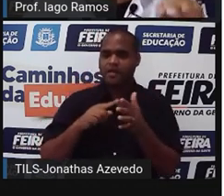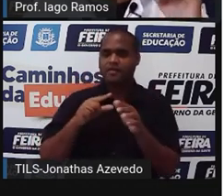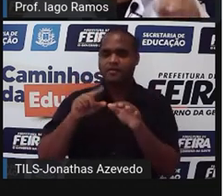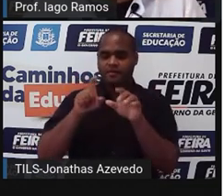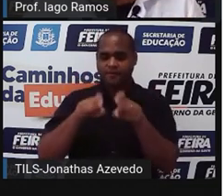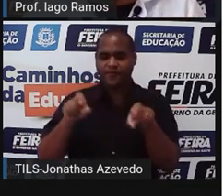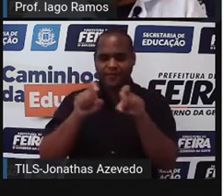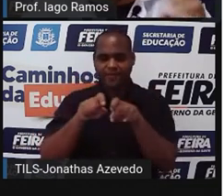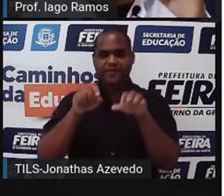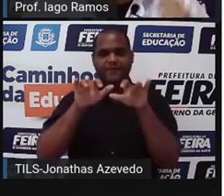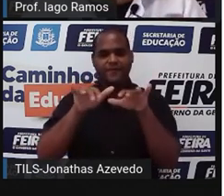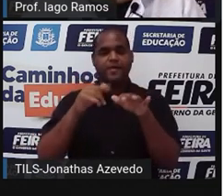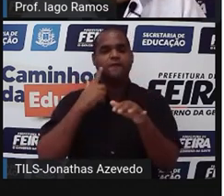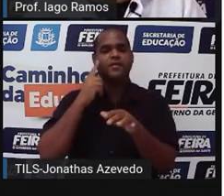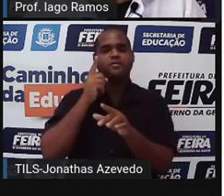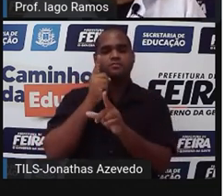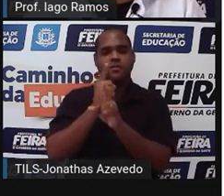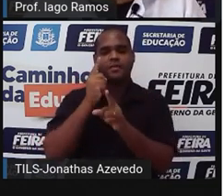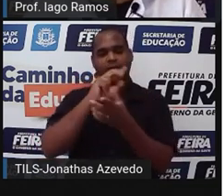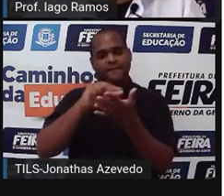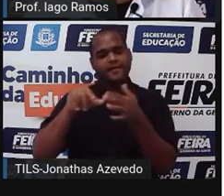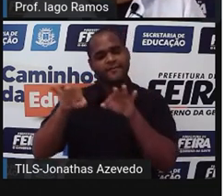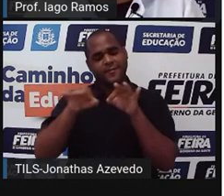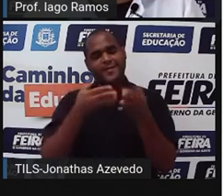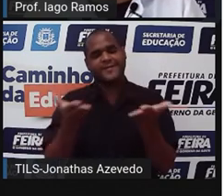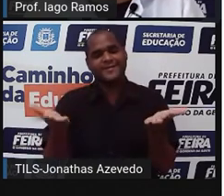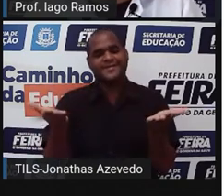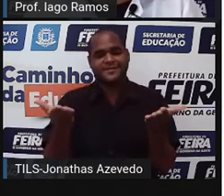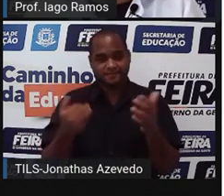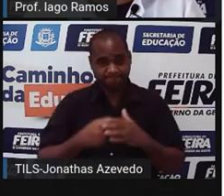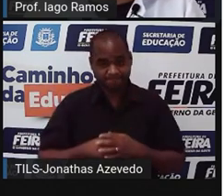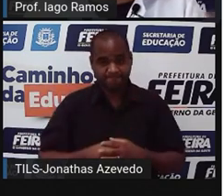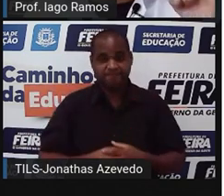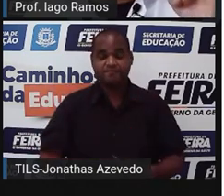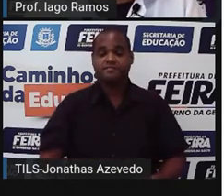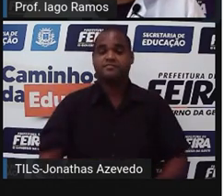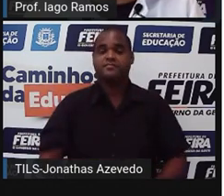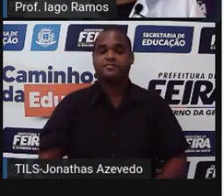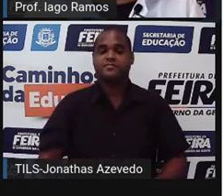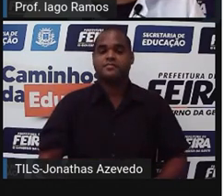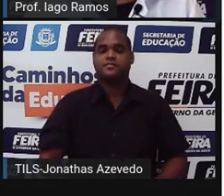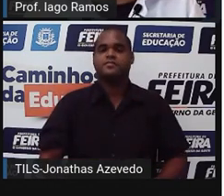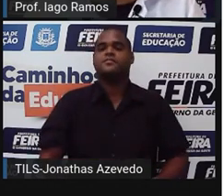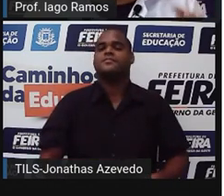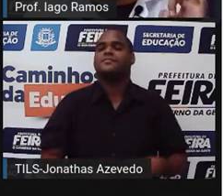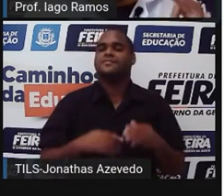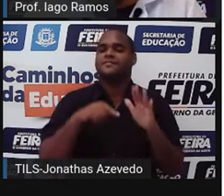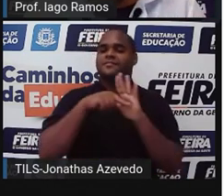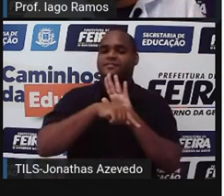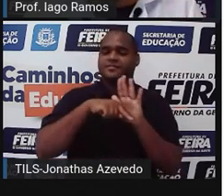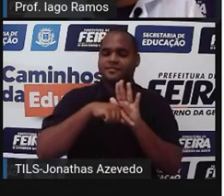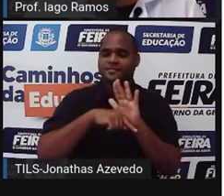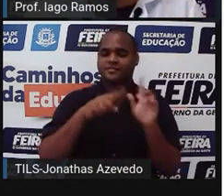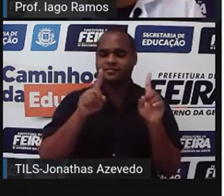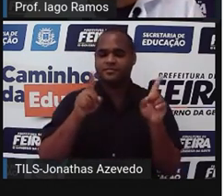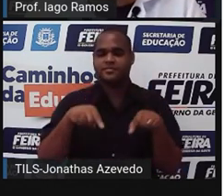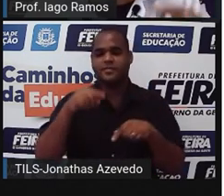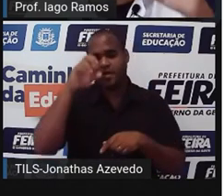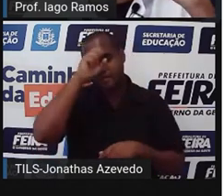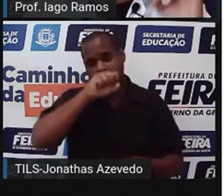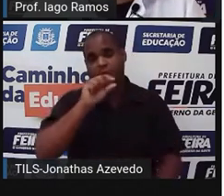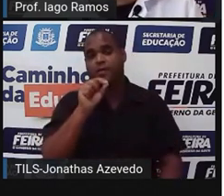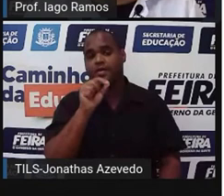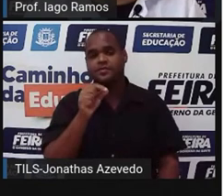poder elaborar, preparar essa aula pra você. Ok? Vamos avaliar? Vamos ver se a gente aprendeu mesmo?